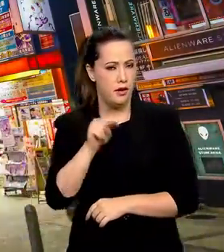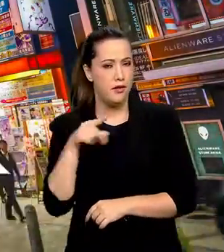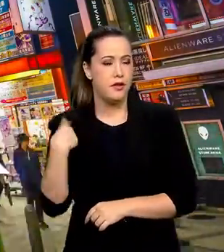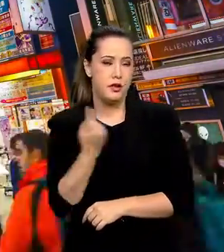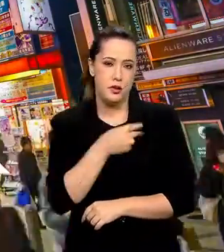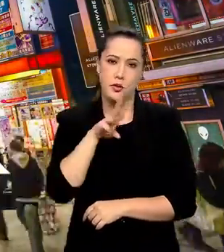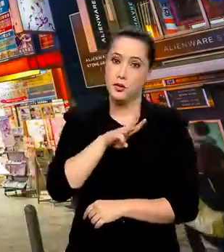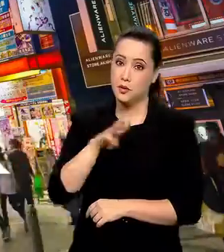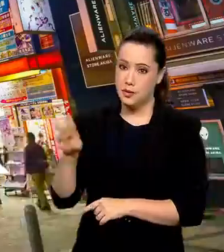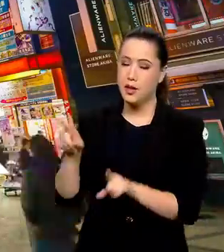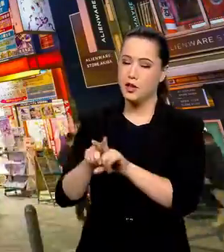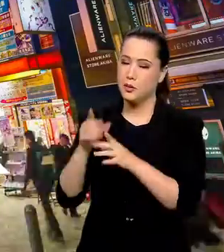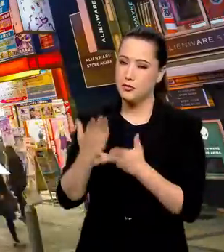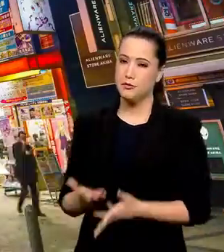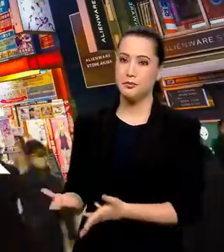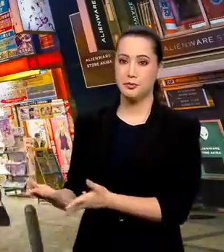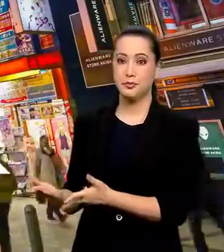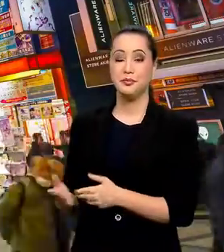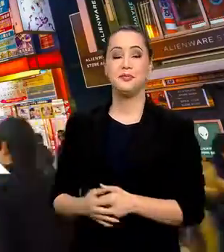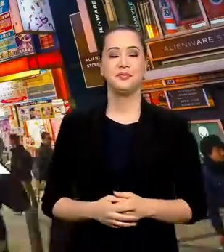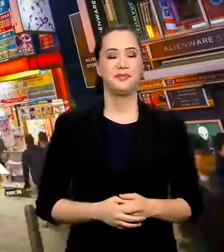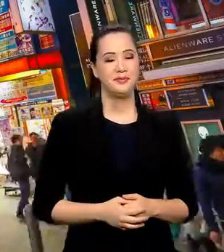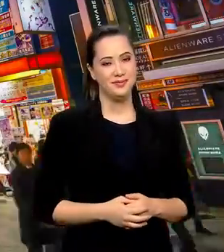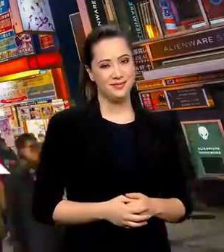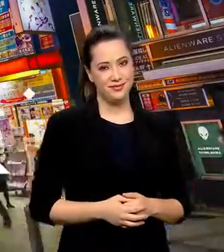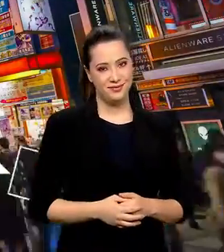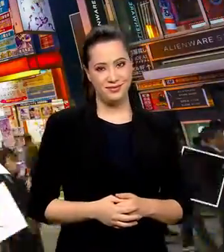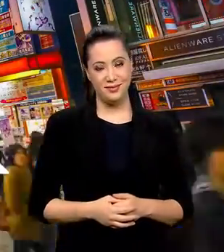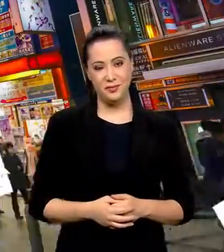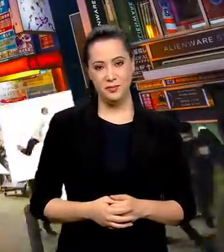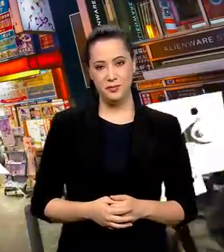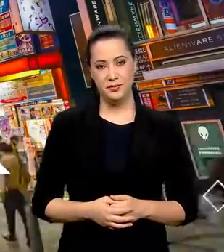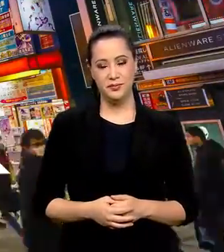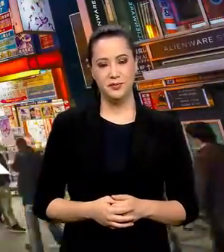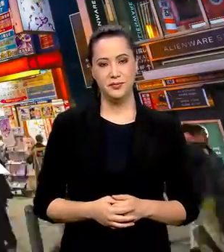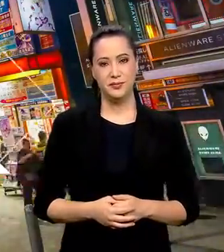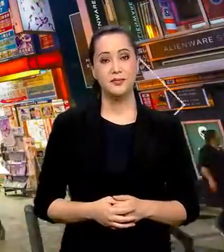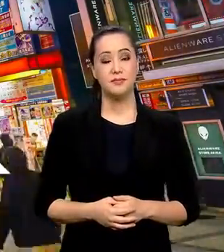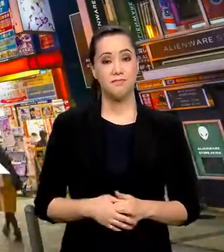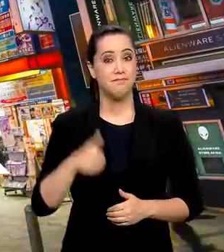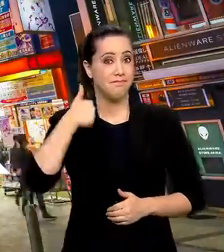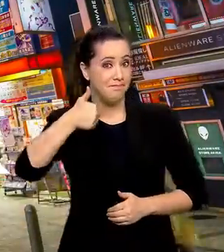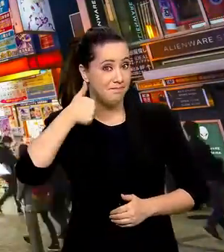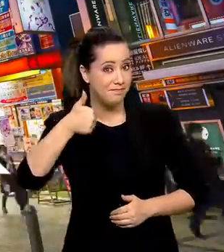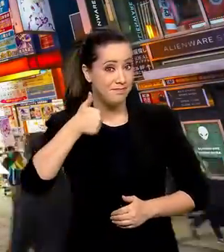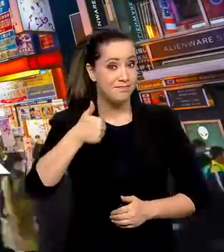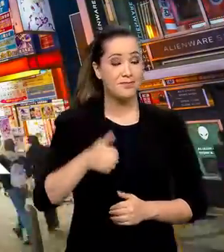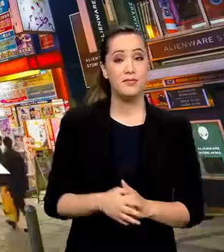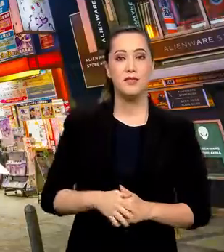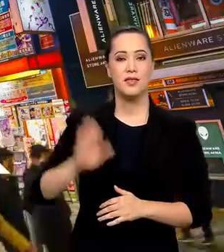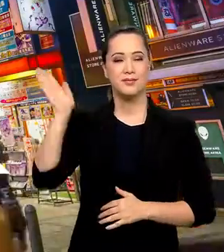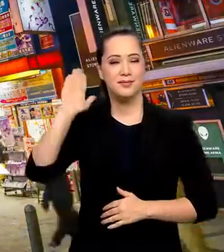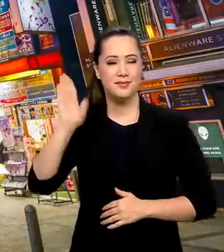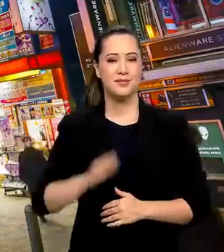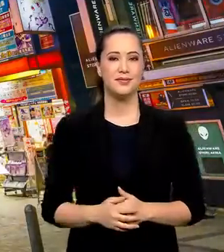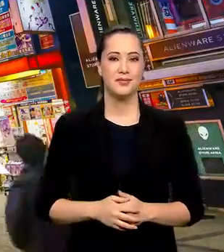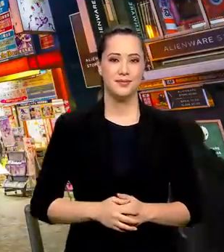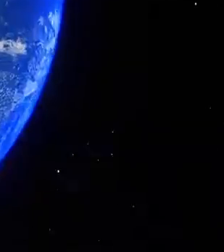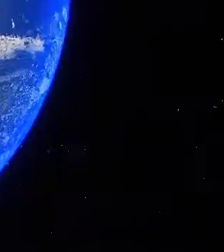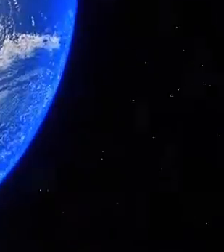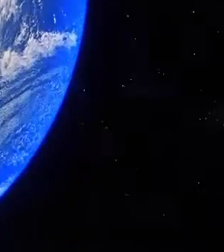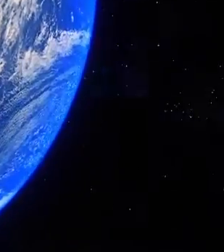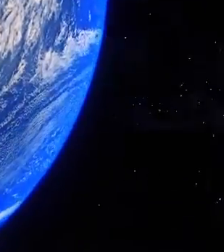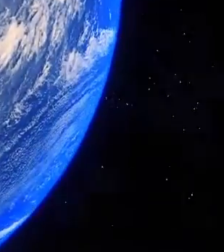lá no nosso site. O endereço é agenciabrasil.ebc.com.br. Beleza, galera? Valeu e até a próxima!